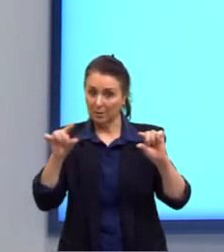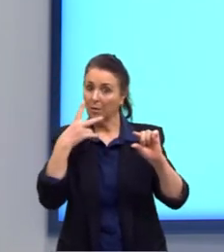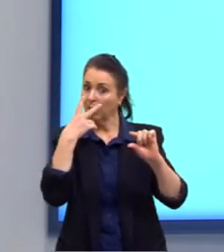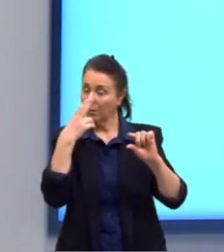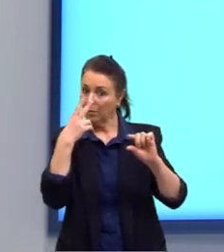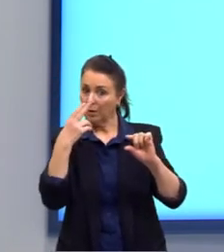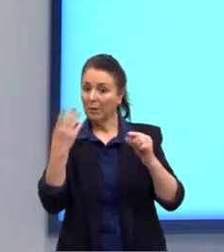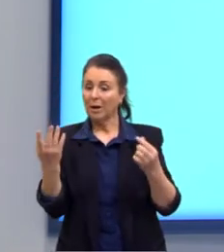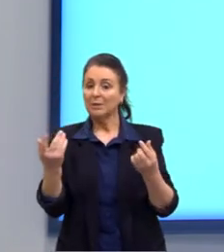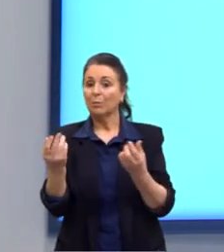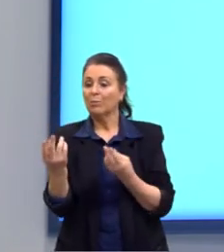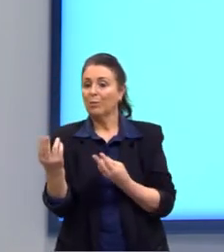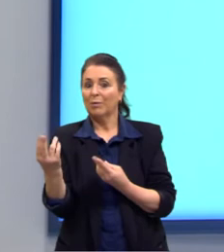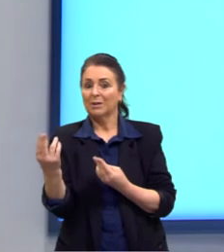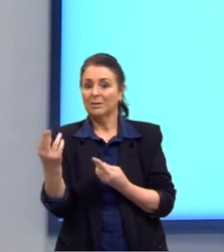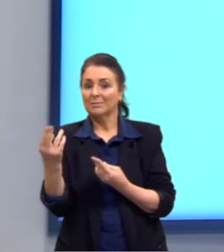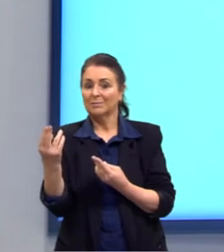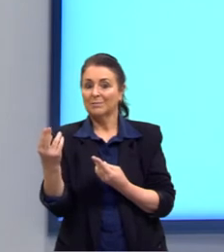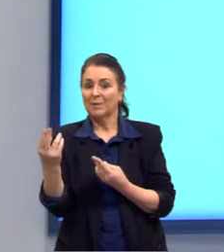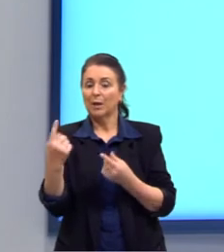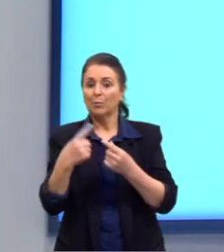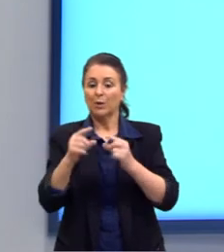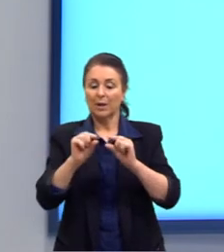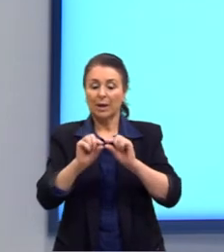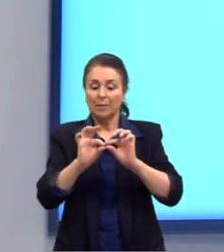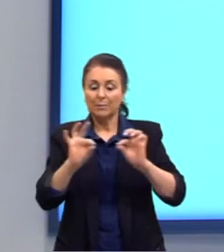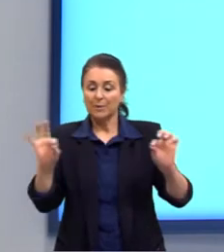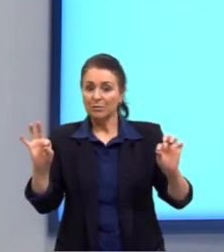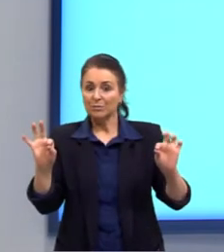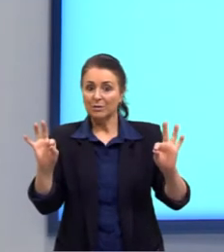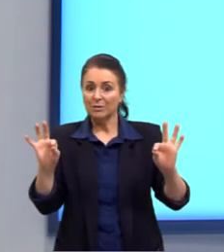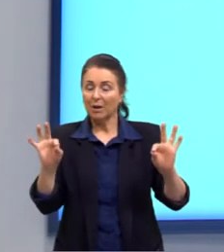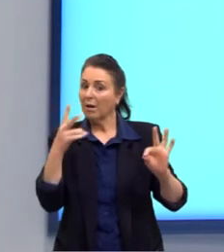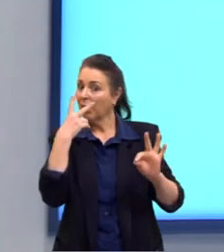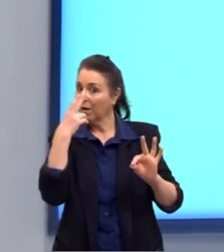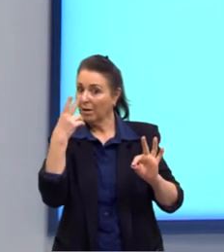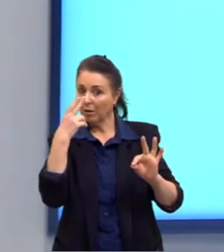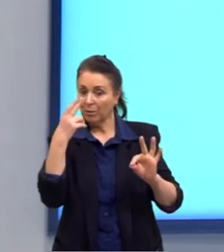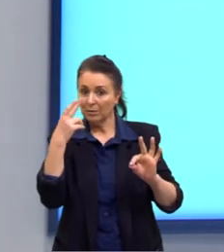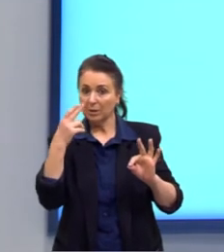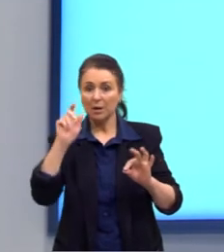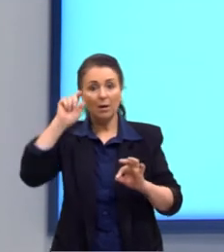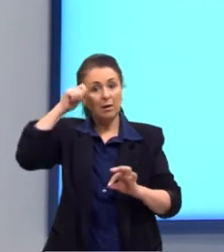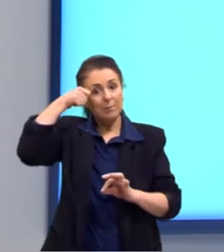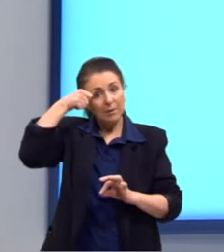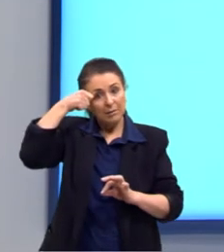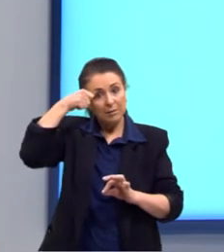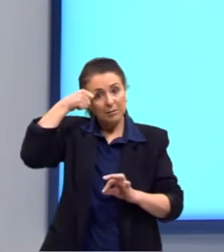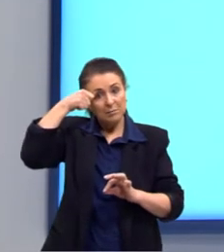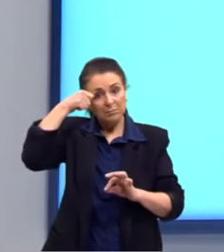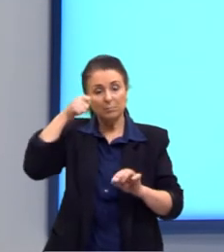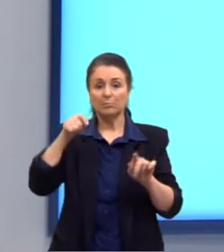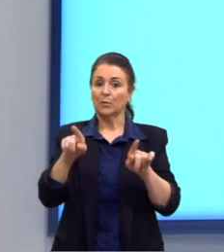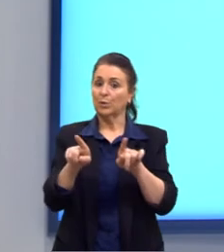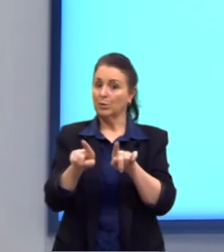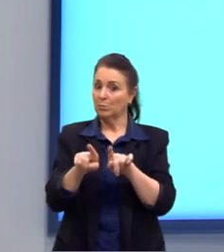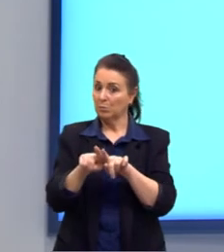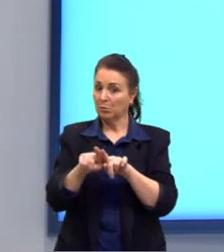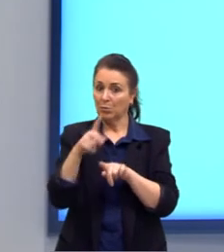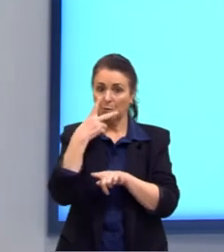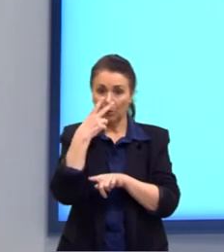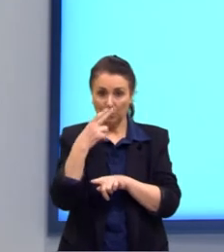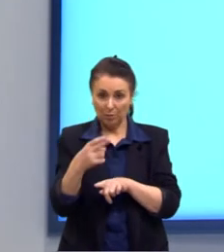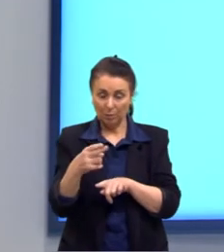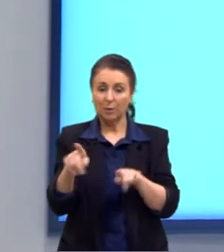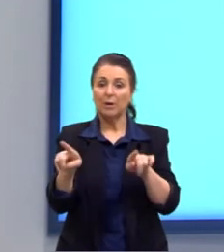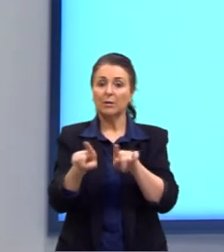congruentes, portanto, a medida delas são iguais. Todas as hastes pretas são do mesmo tamanho, assim